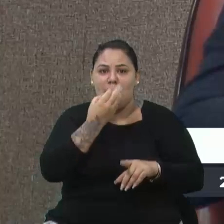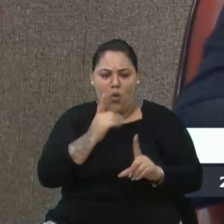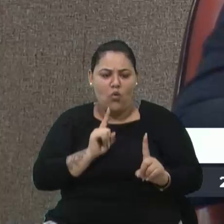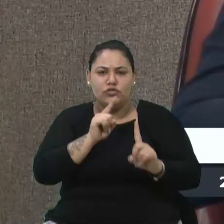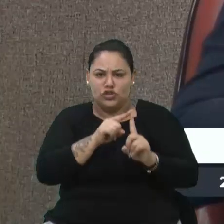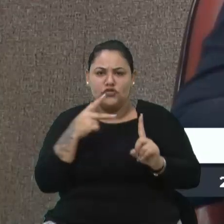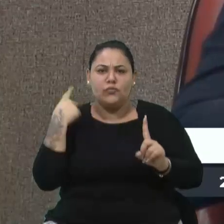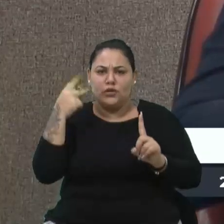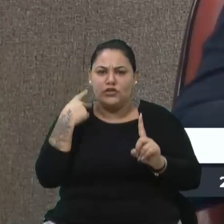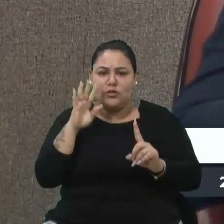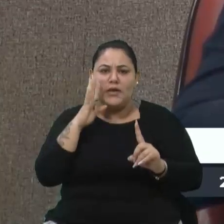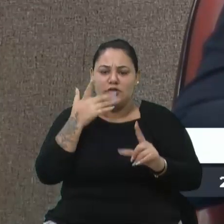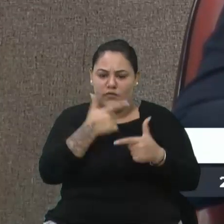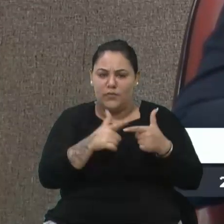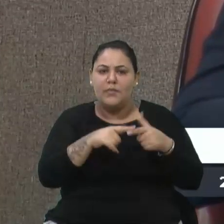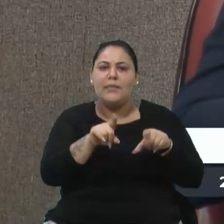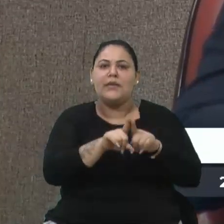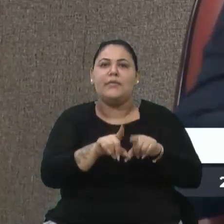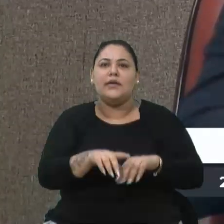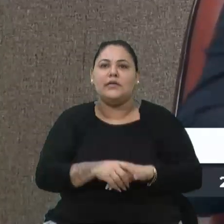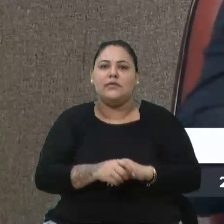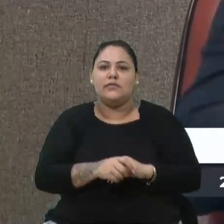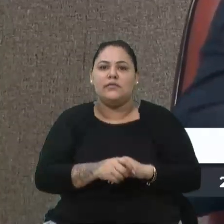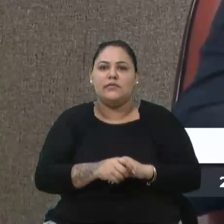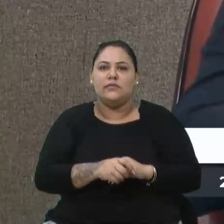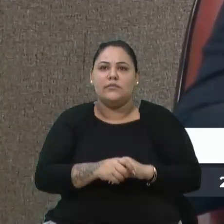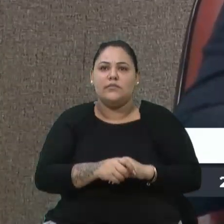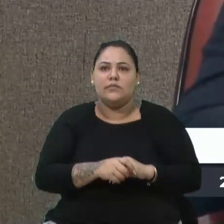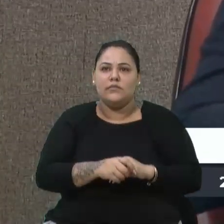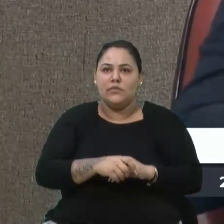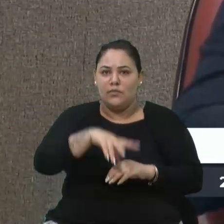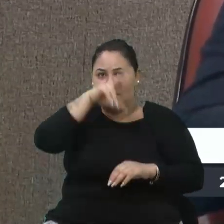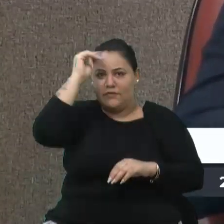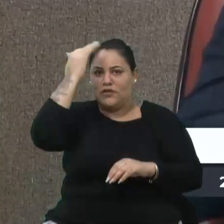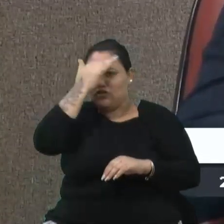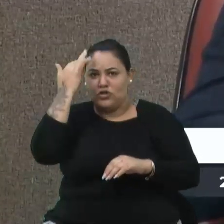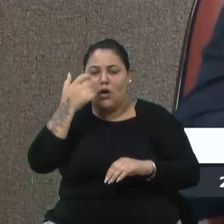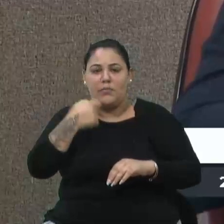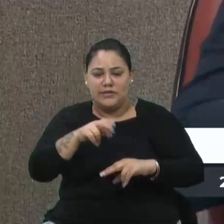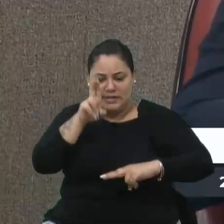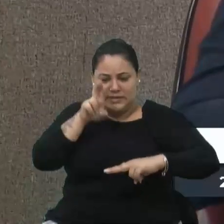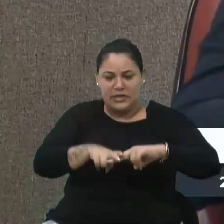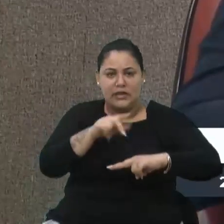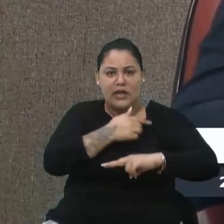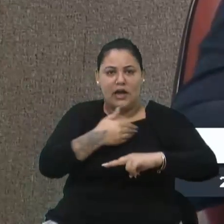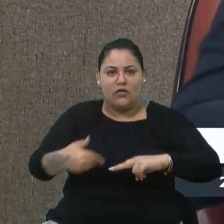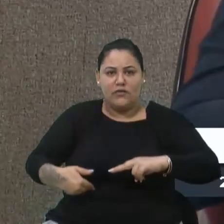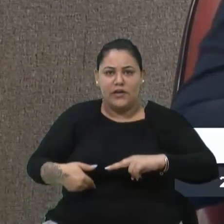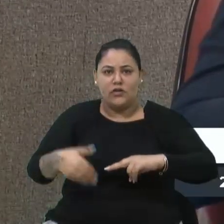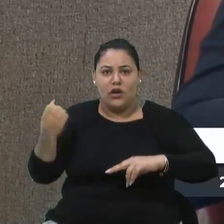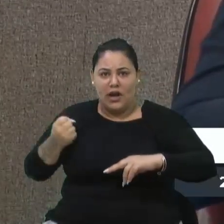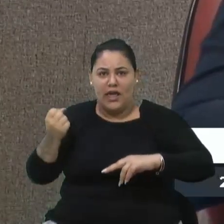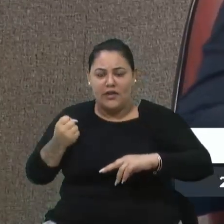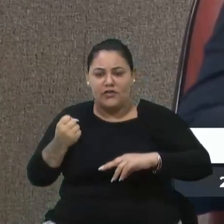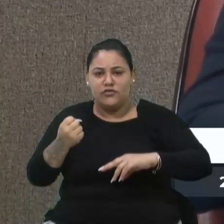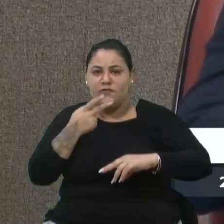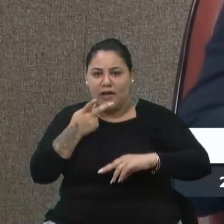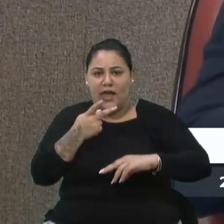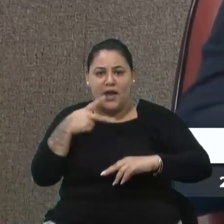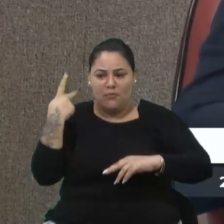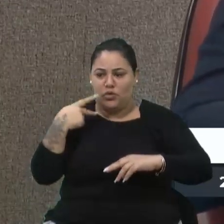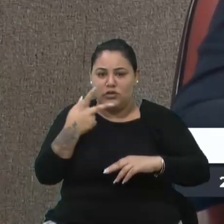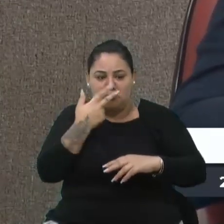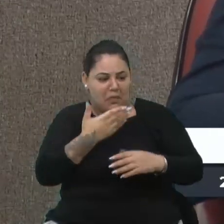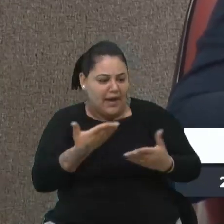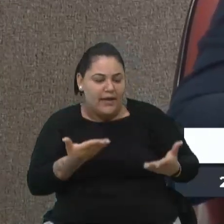política aqui, para resolver o problema. O prefeito de Ló tem que ir para lá, sentar com o governador, isso aqui é político, me parece. Porque não pode ter